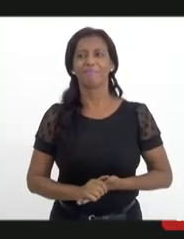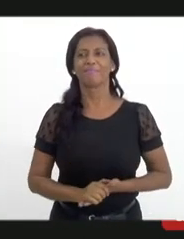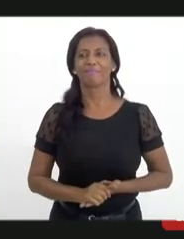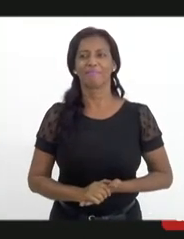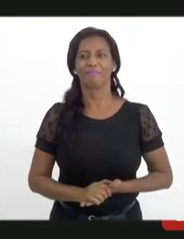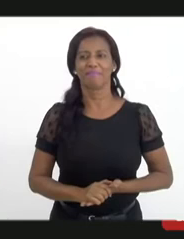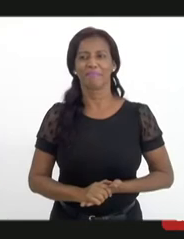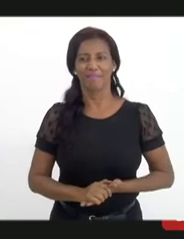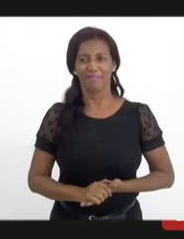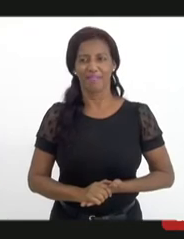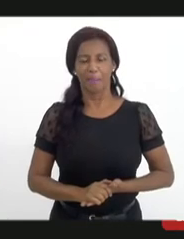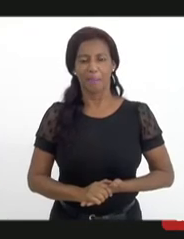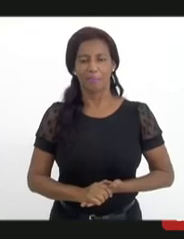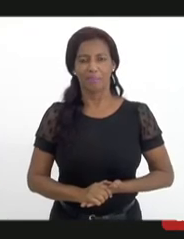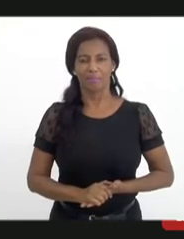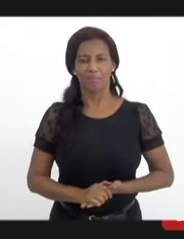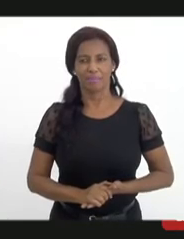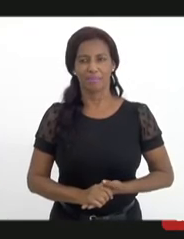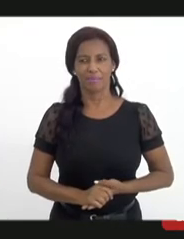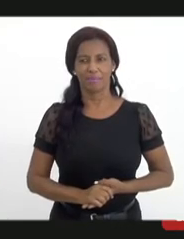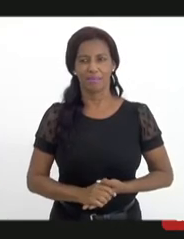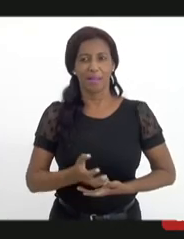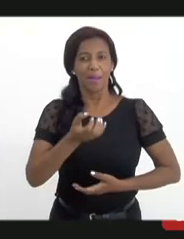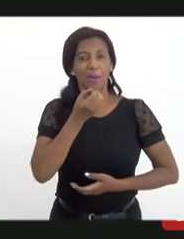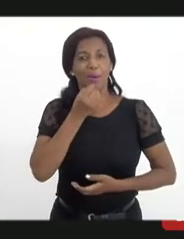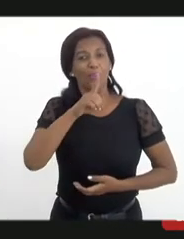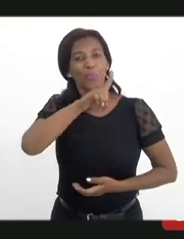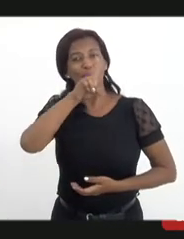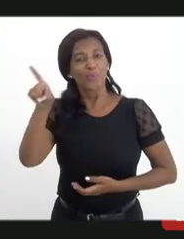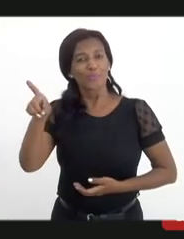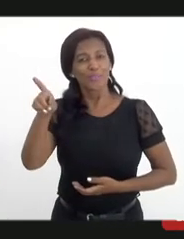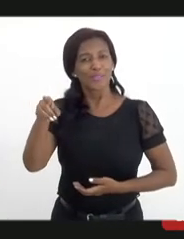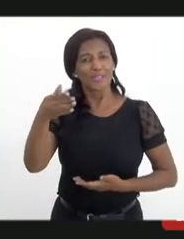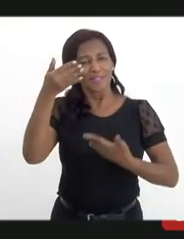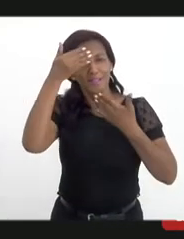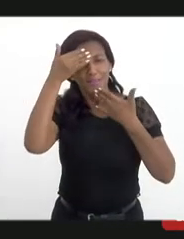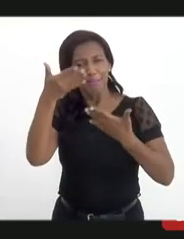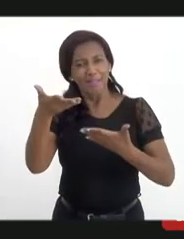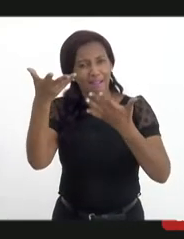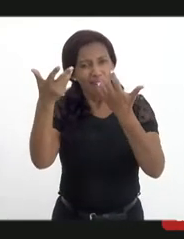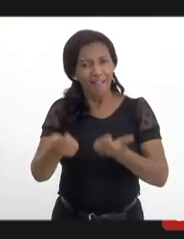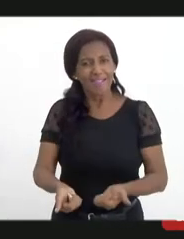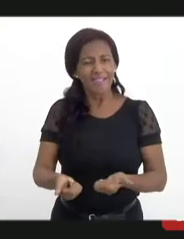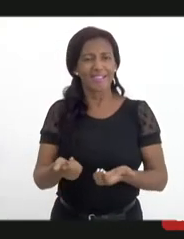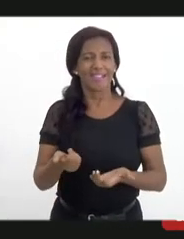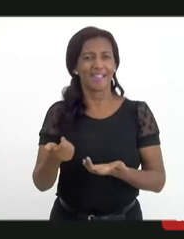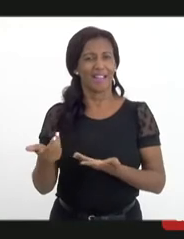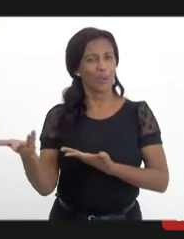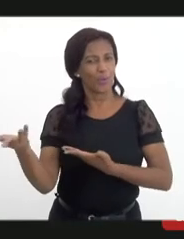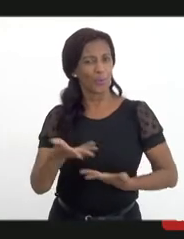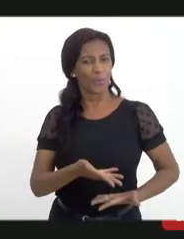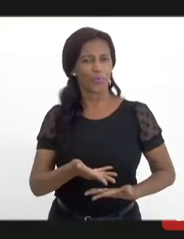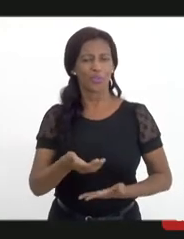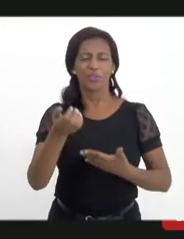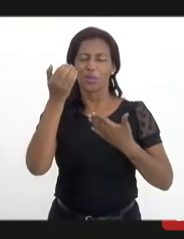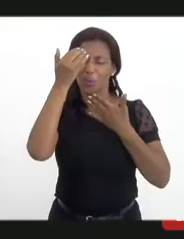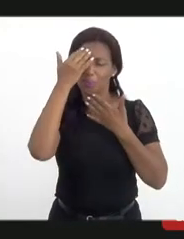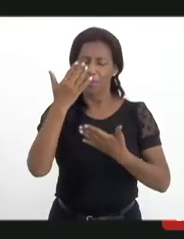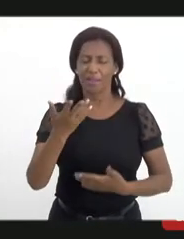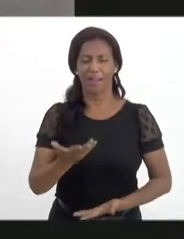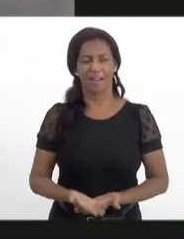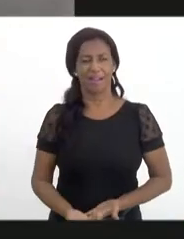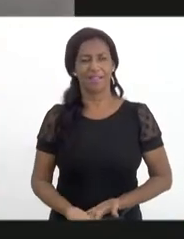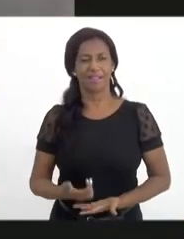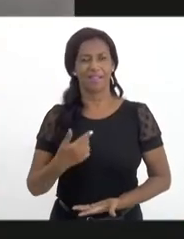Isso, só, isso. Bom dia, obrigado por aceitar o convite, secretário. Bom dia, deputado, eu quero agradecer a todos